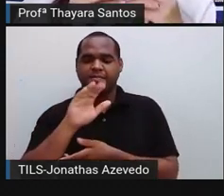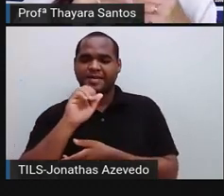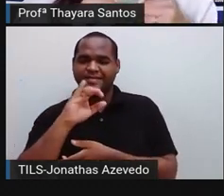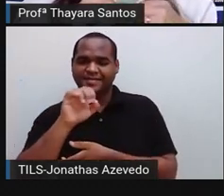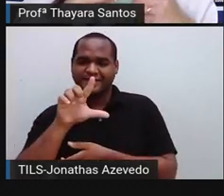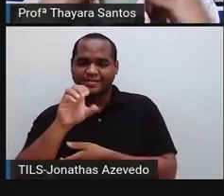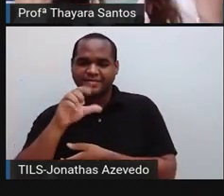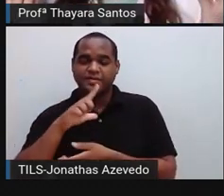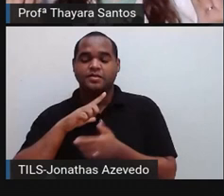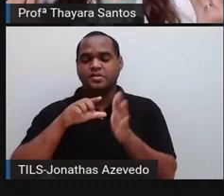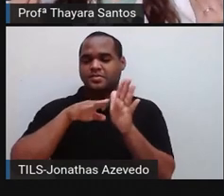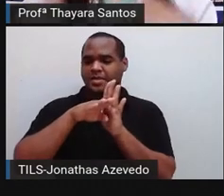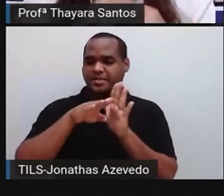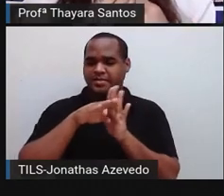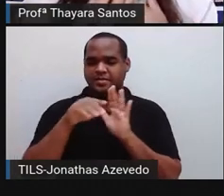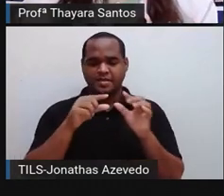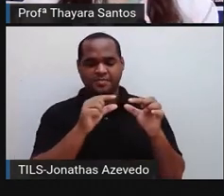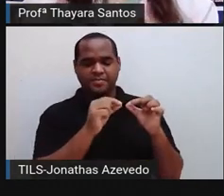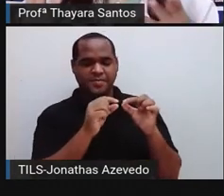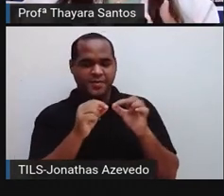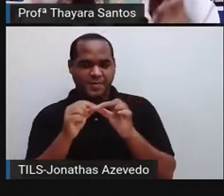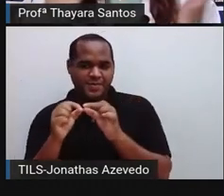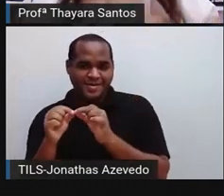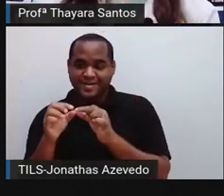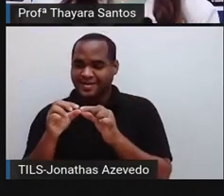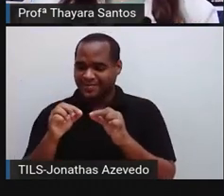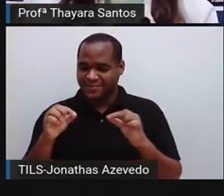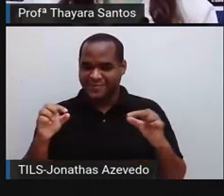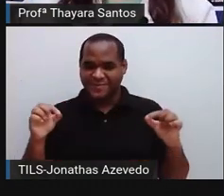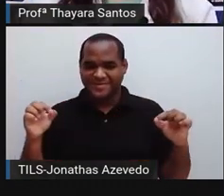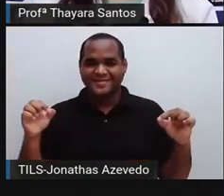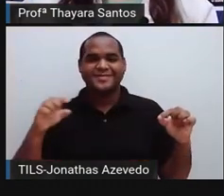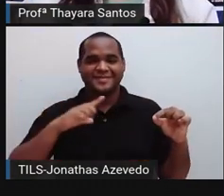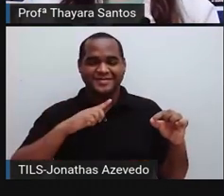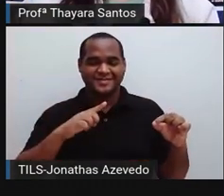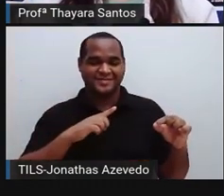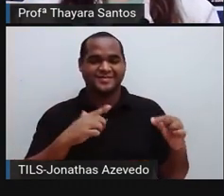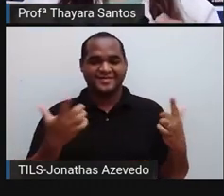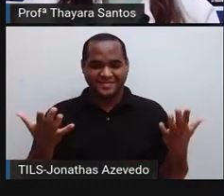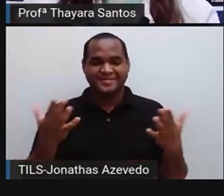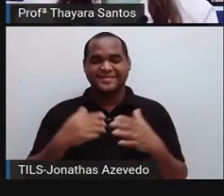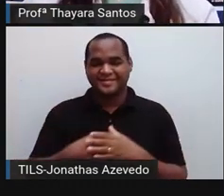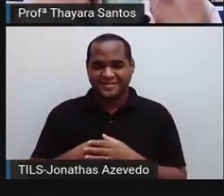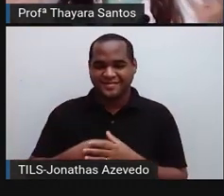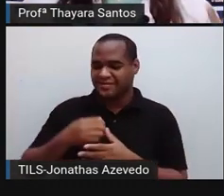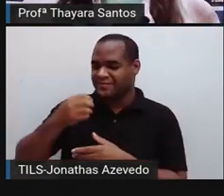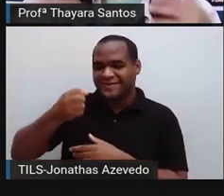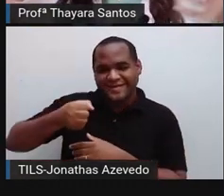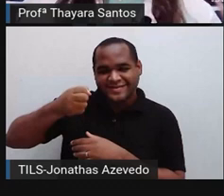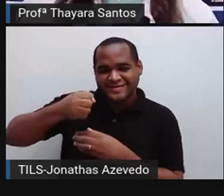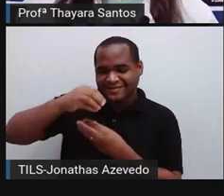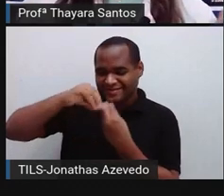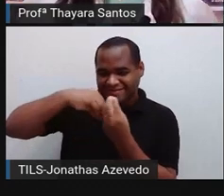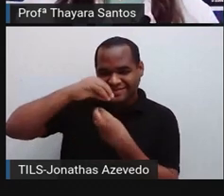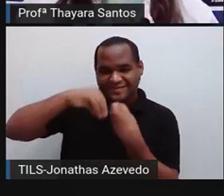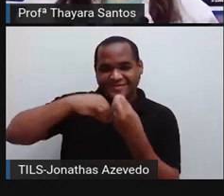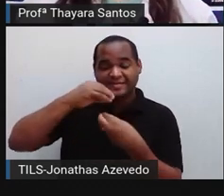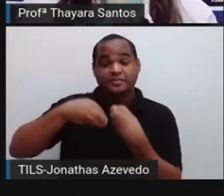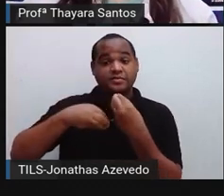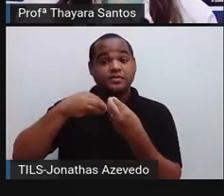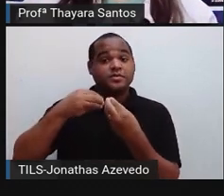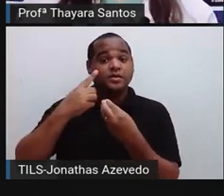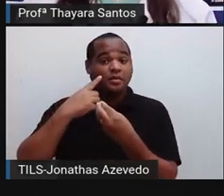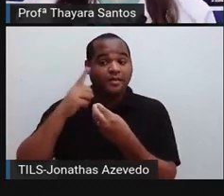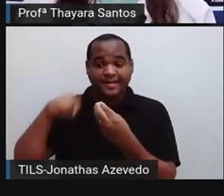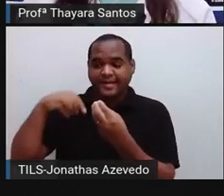bactérias que são mais compridinhas, são aquelas bactérias que estão lá naquela propaganda do leite fermentado. Lactobacilos vivos, eles falam que tem